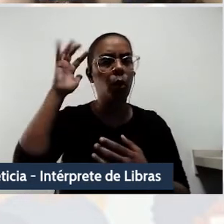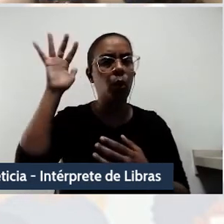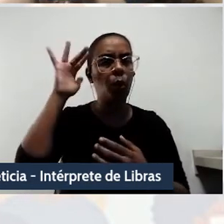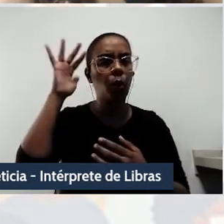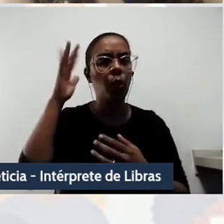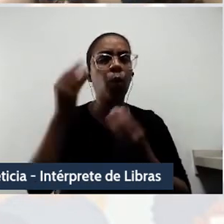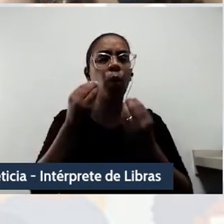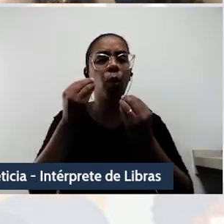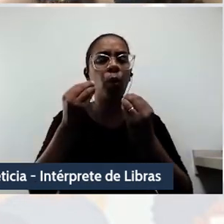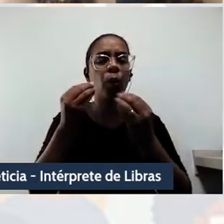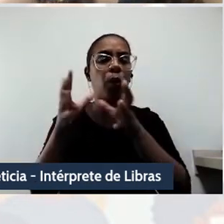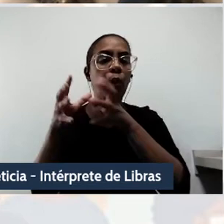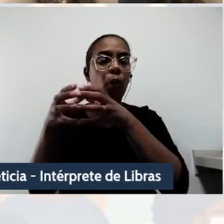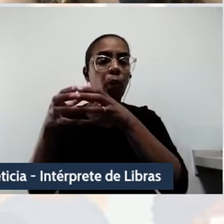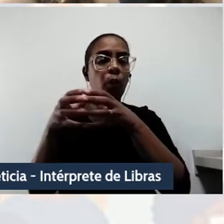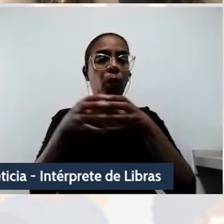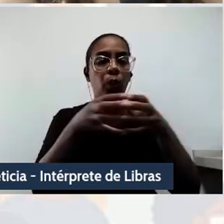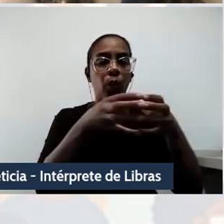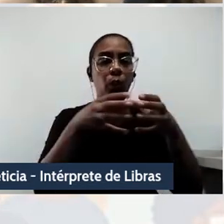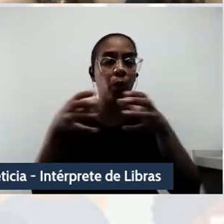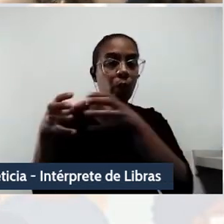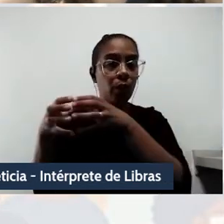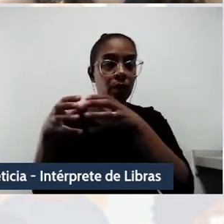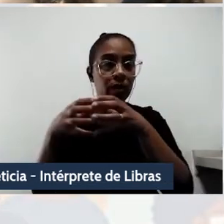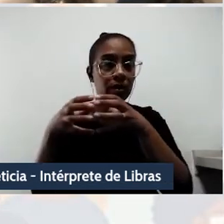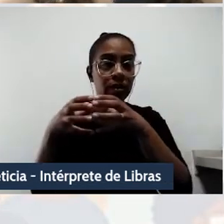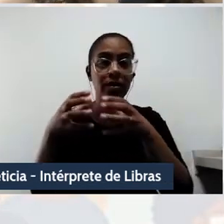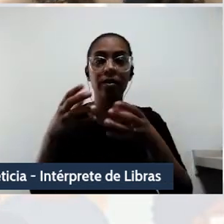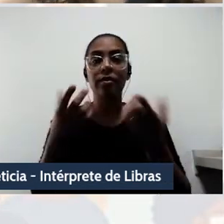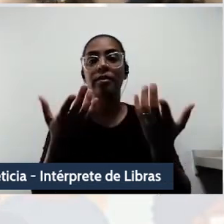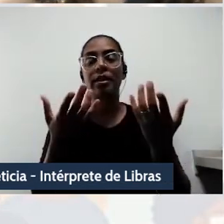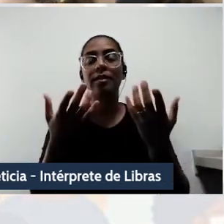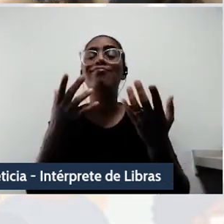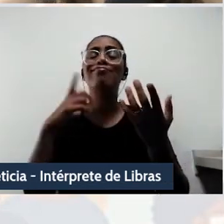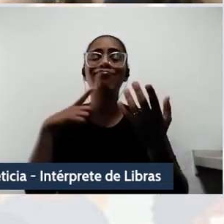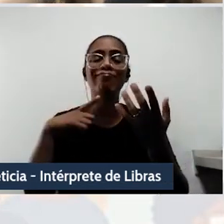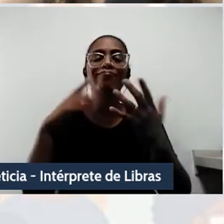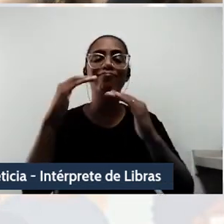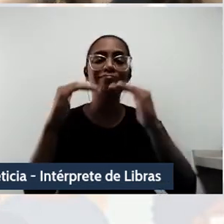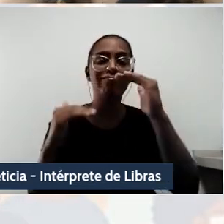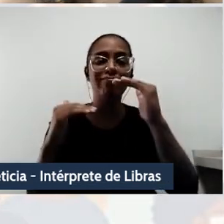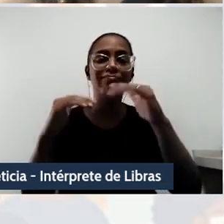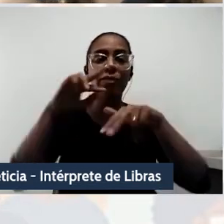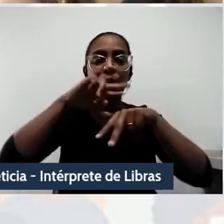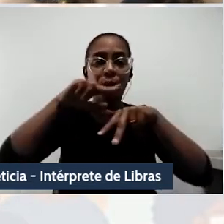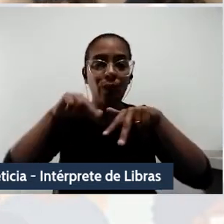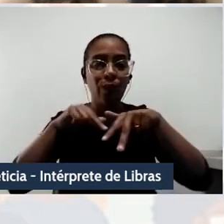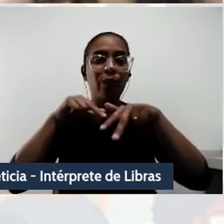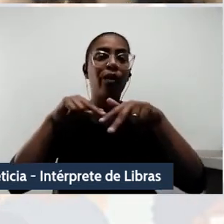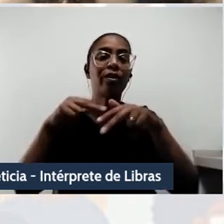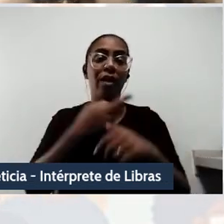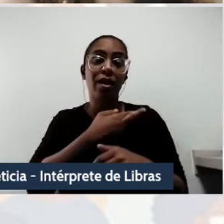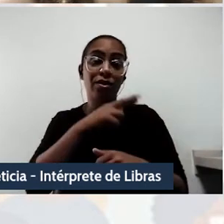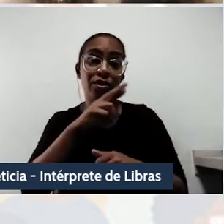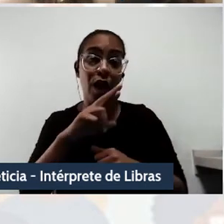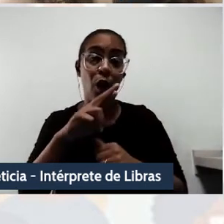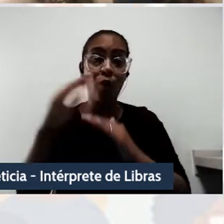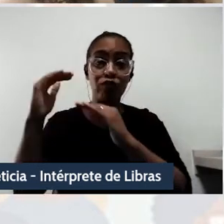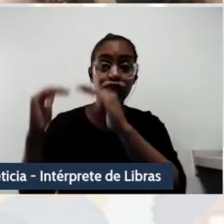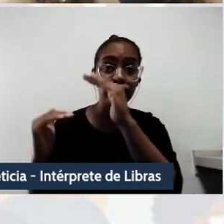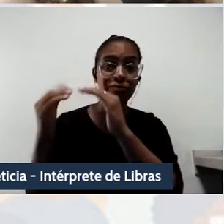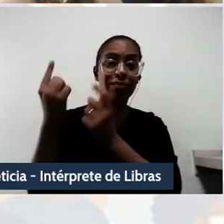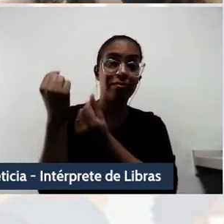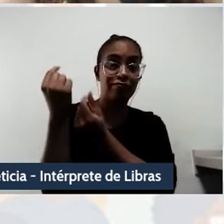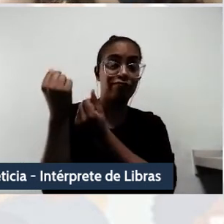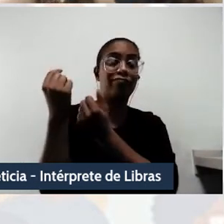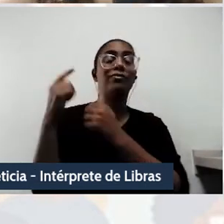que elidia as diferenças e desigualdades internas de gênero, de classe, de religião, a colônia, por outro,